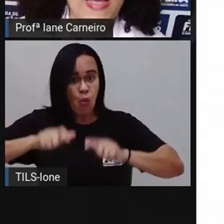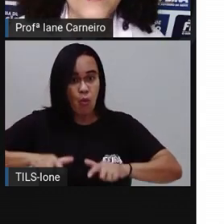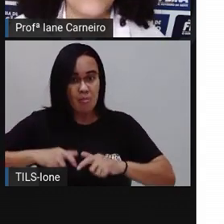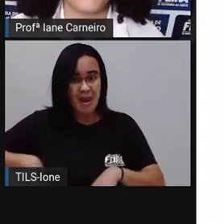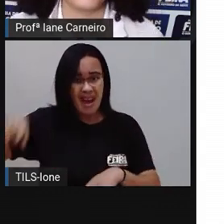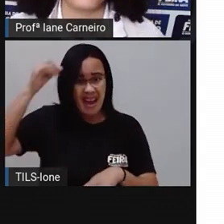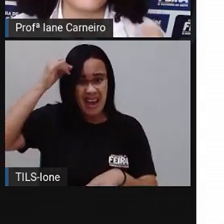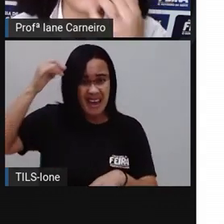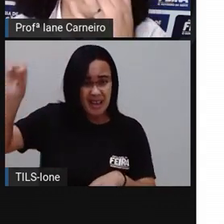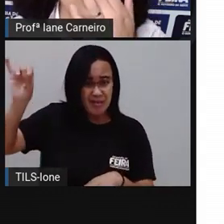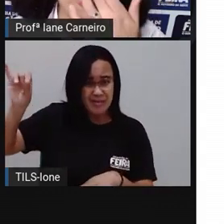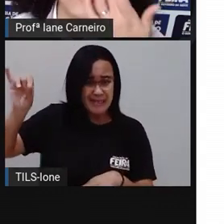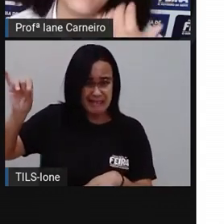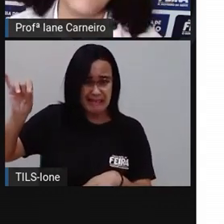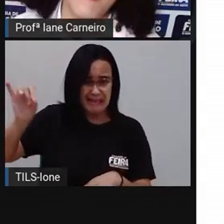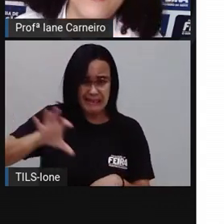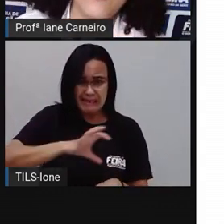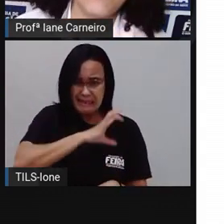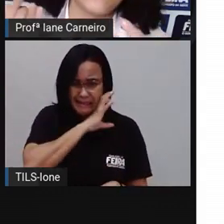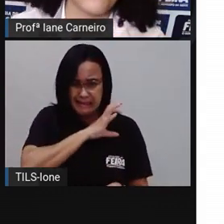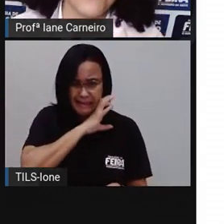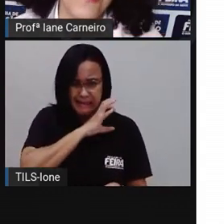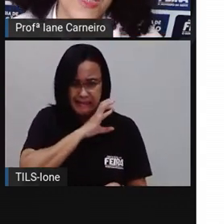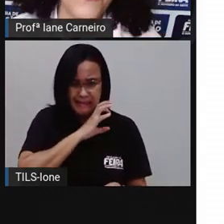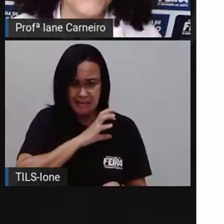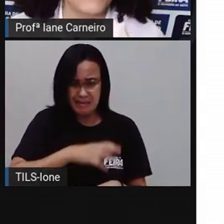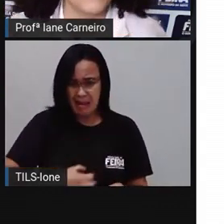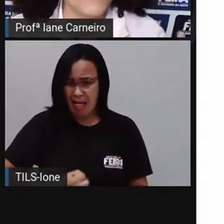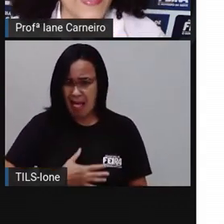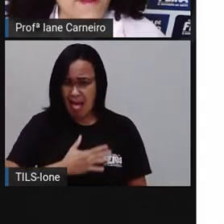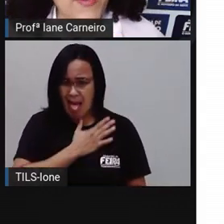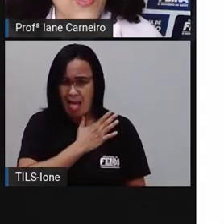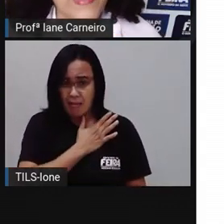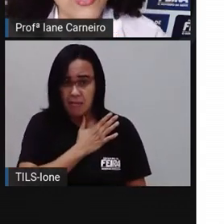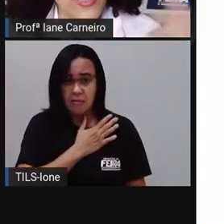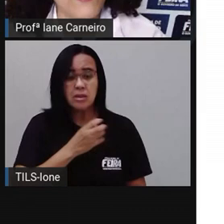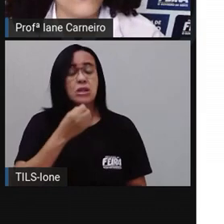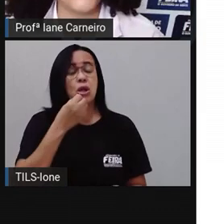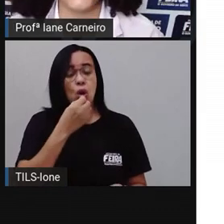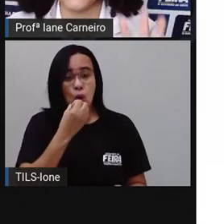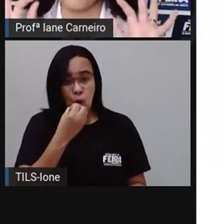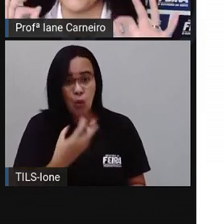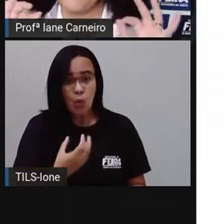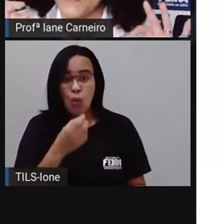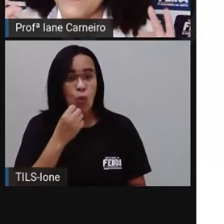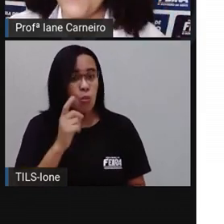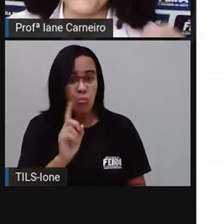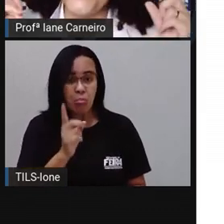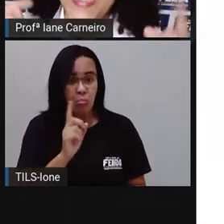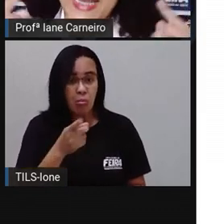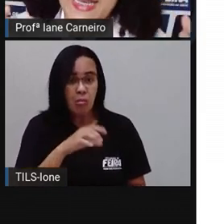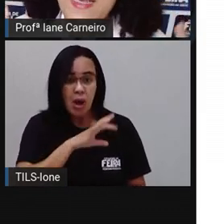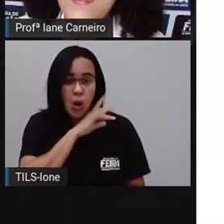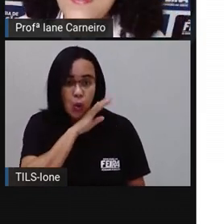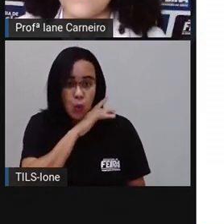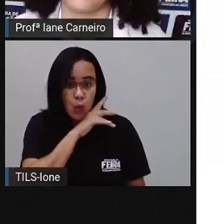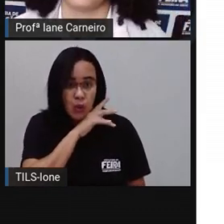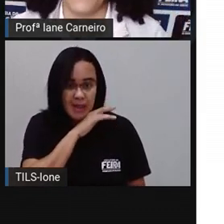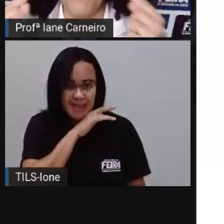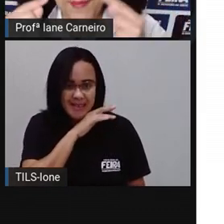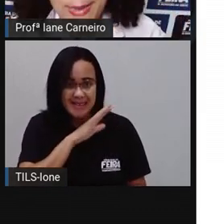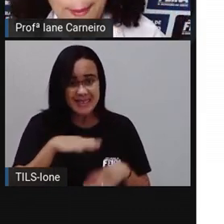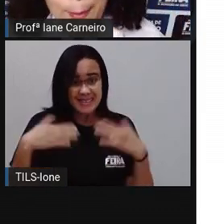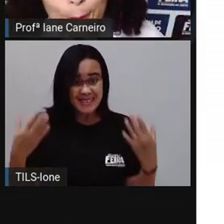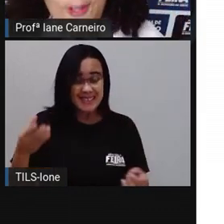animais, Para que não suje aquele alimento que vai ser consumido. E aí, a PRO, né? Já deixou uma dica que a PRO aprendeu quando era criança,